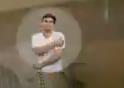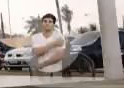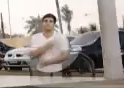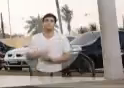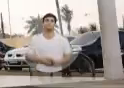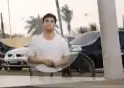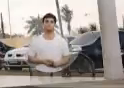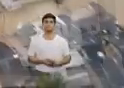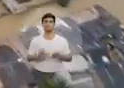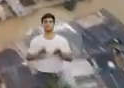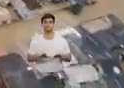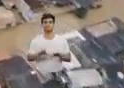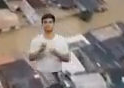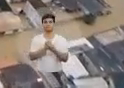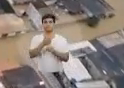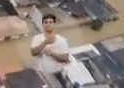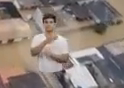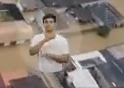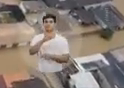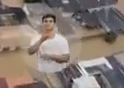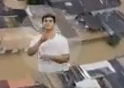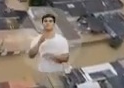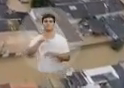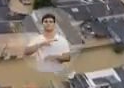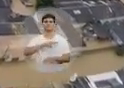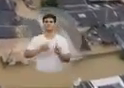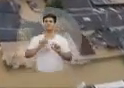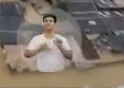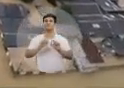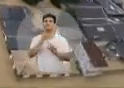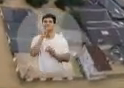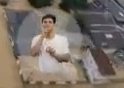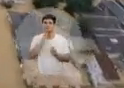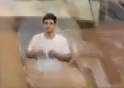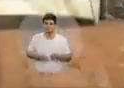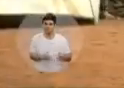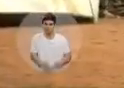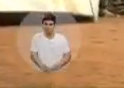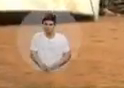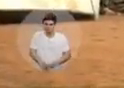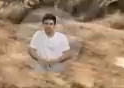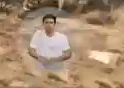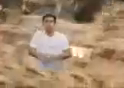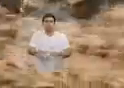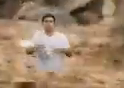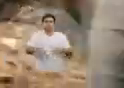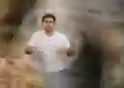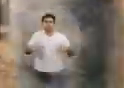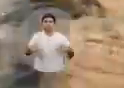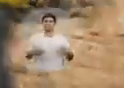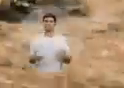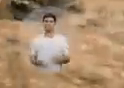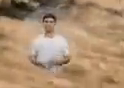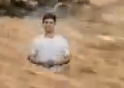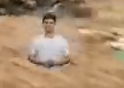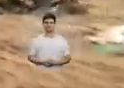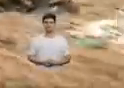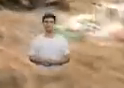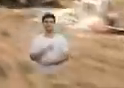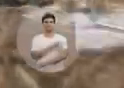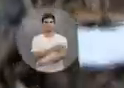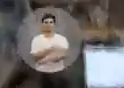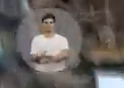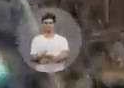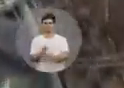saúde. Mas em 2015, a cidade sofreu a maior alagação da história. Rio